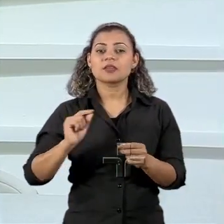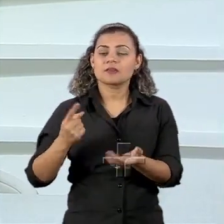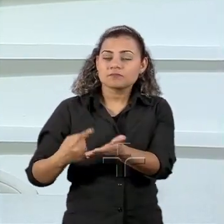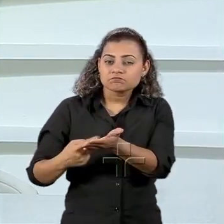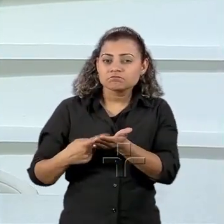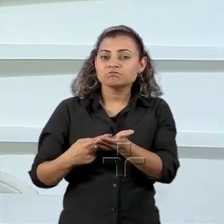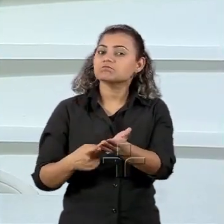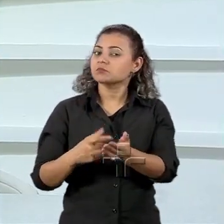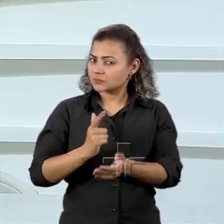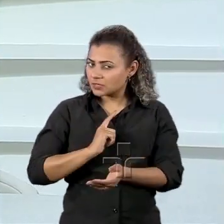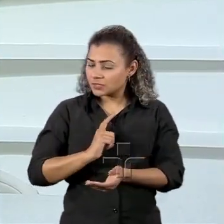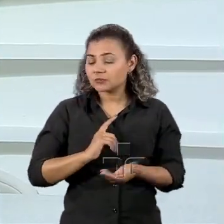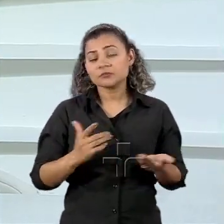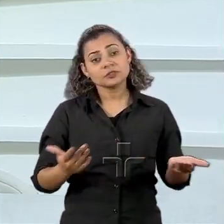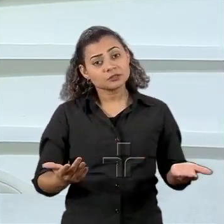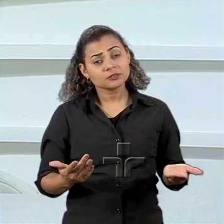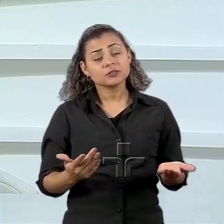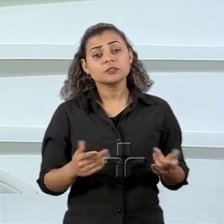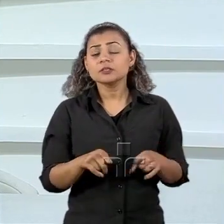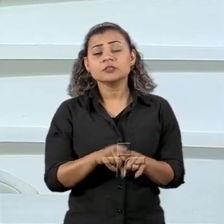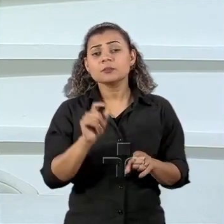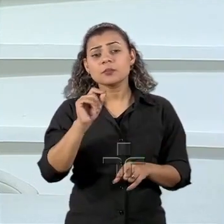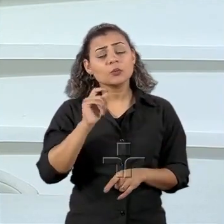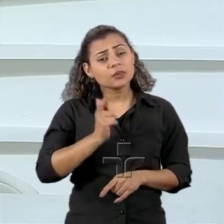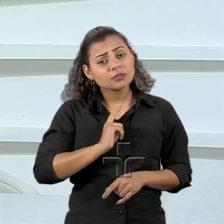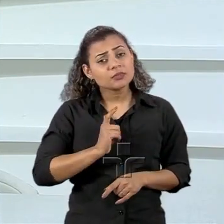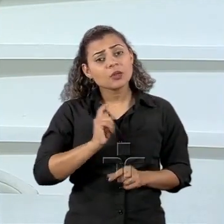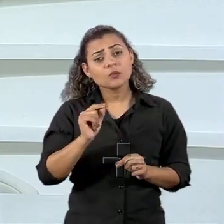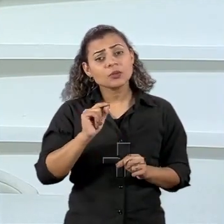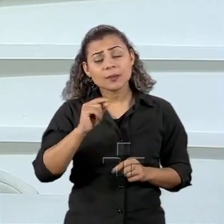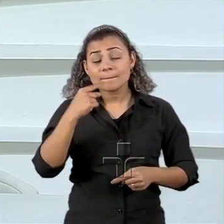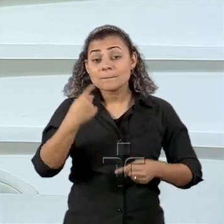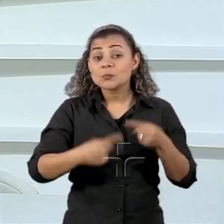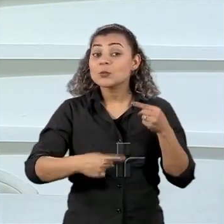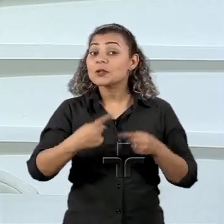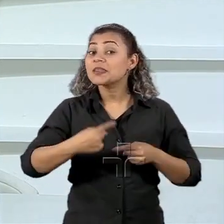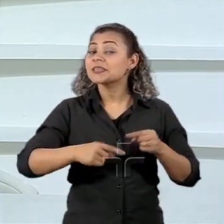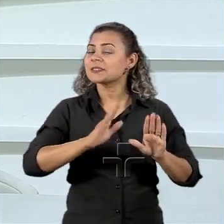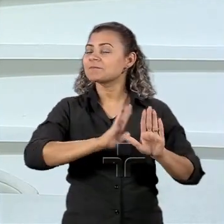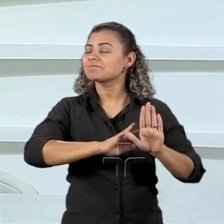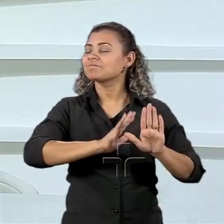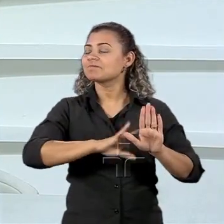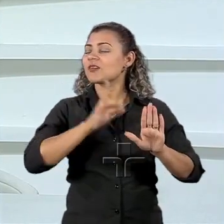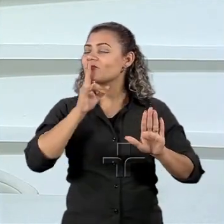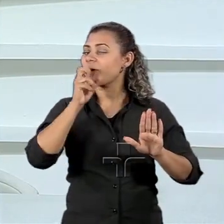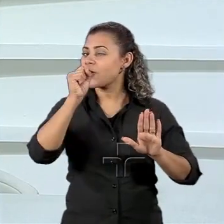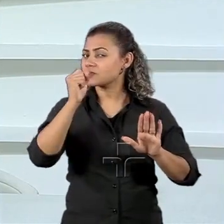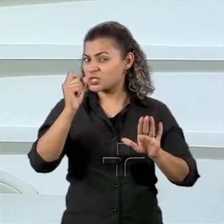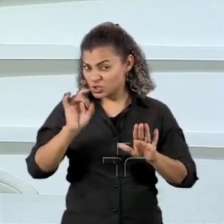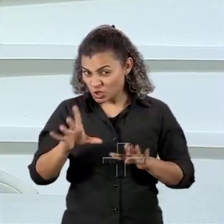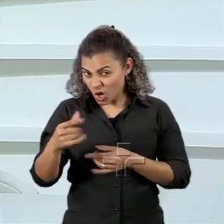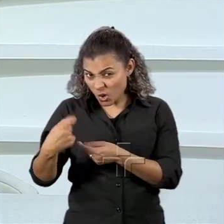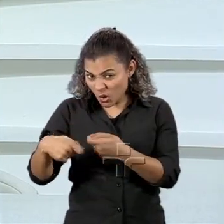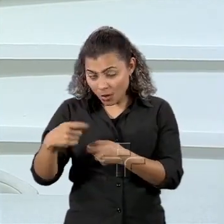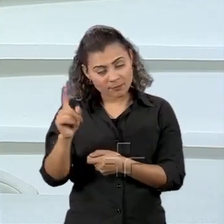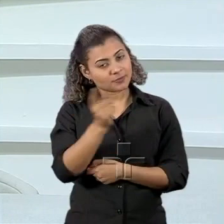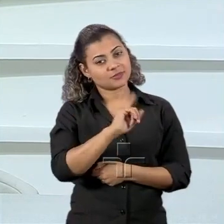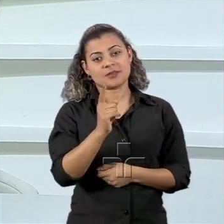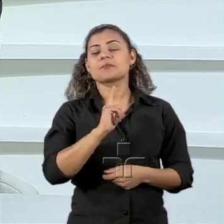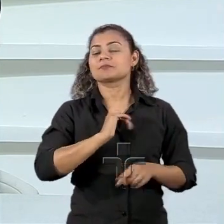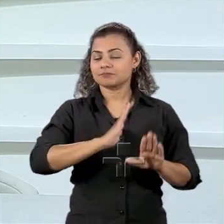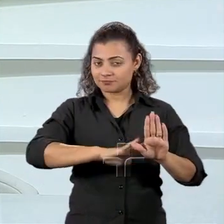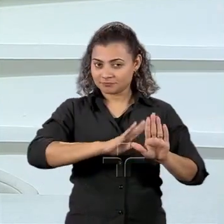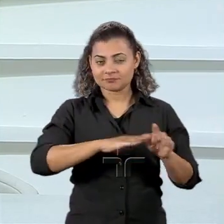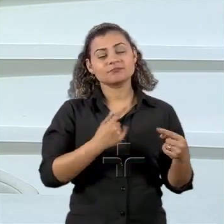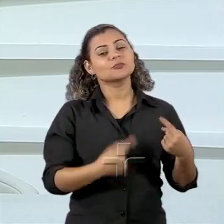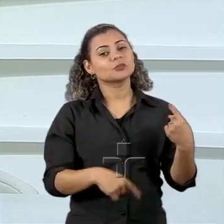E, enfim, aí tem uma componente política também, não é só econômica. Agora, sobre essa relação, você fala que tem que ter uma boa